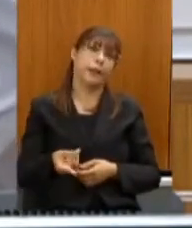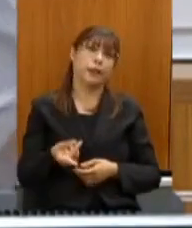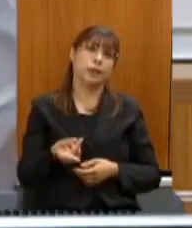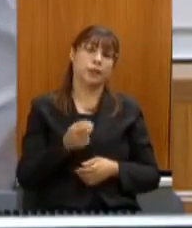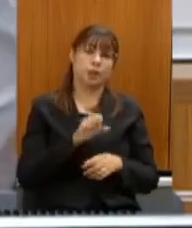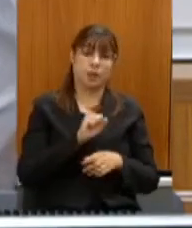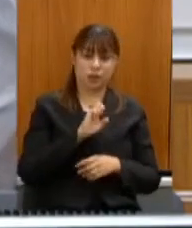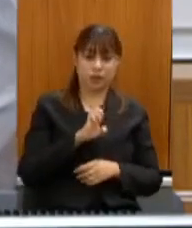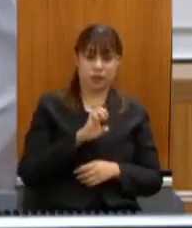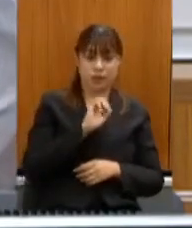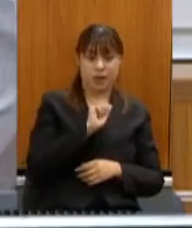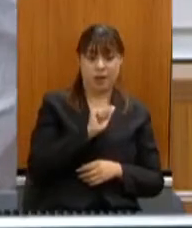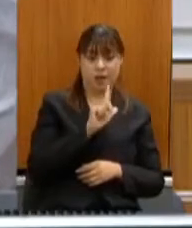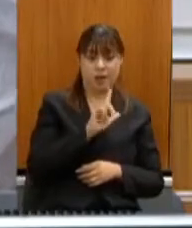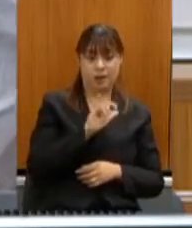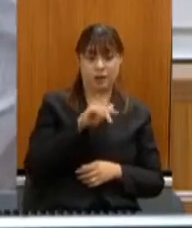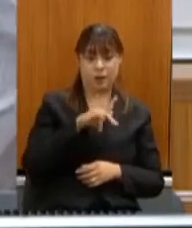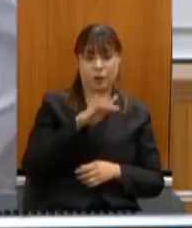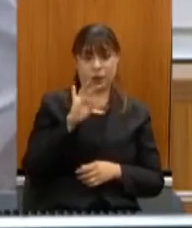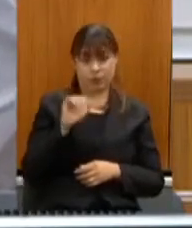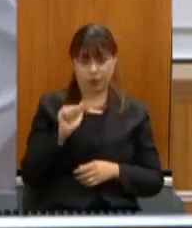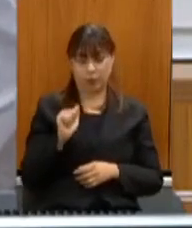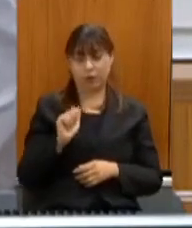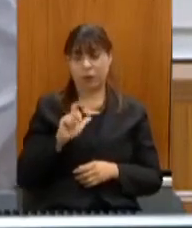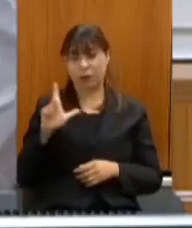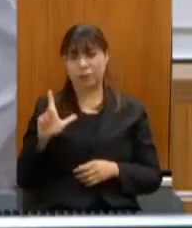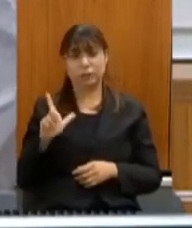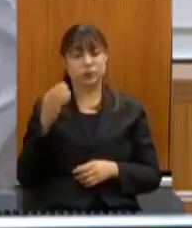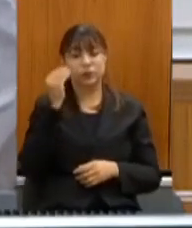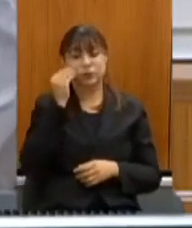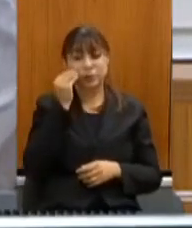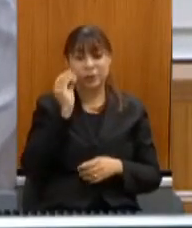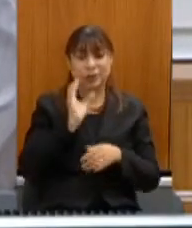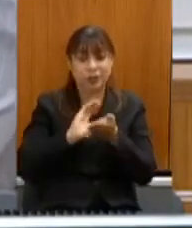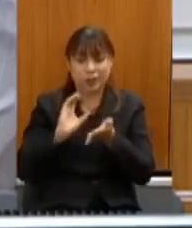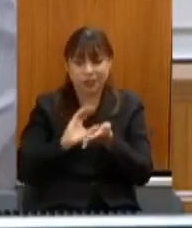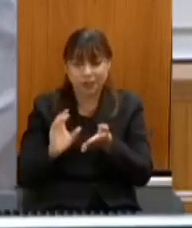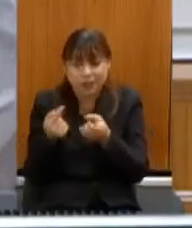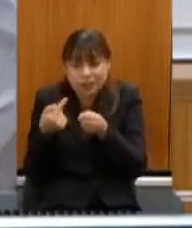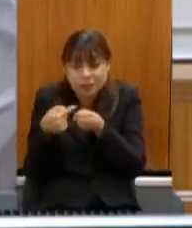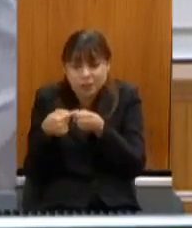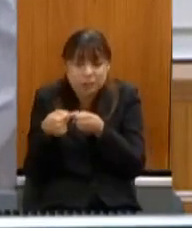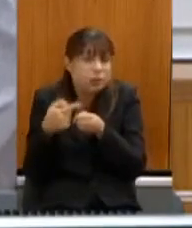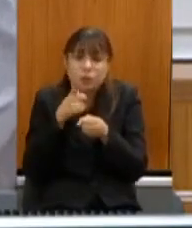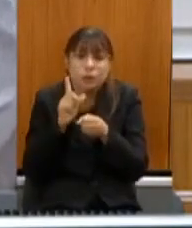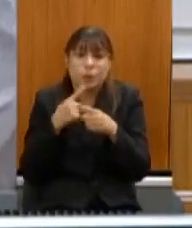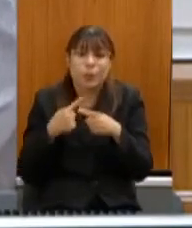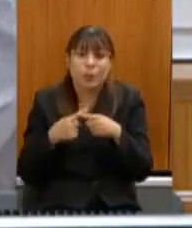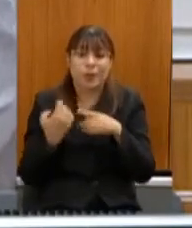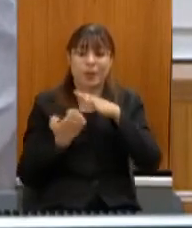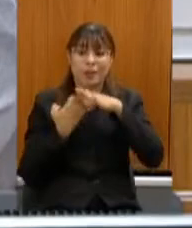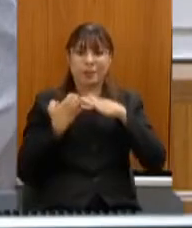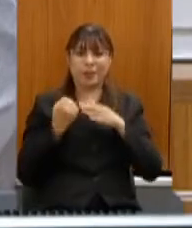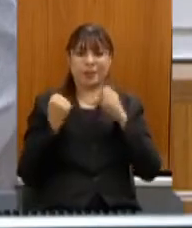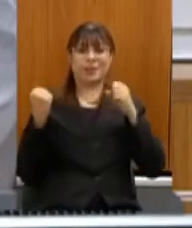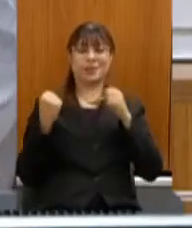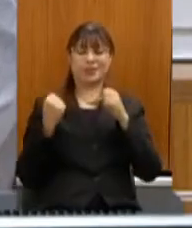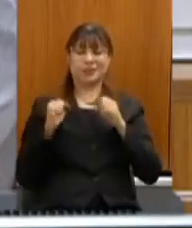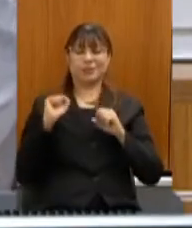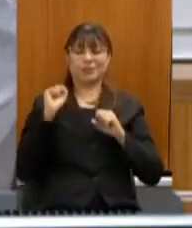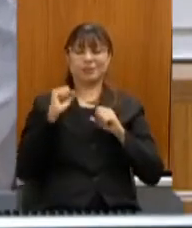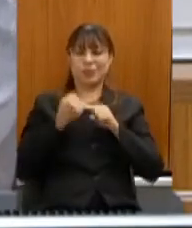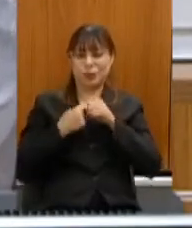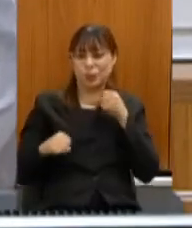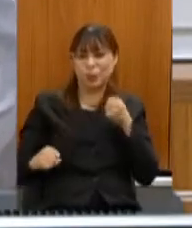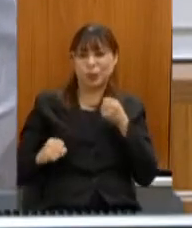alíquota for grande vamos ficar a vida inteira tentando levar o recurso para o interior não vamos conseguir porque as grandes empresas estão na capital e é só elas